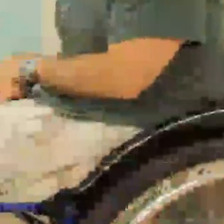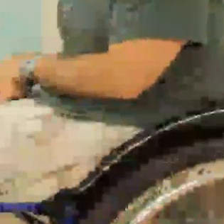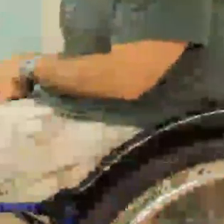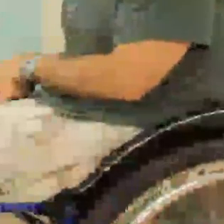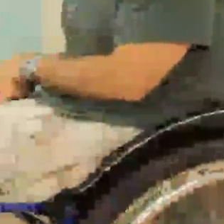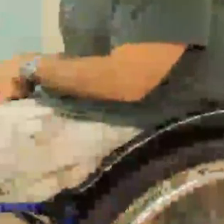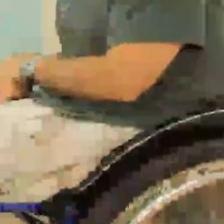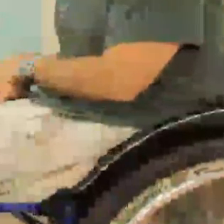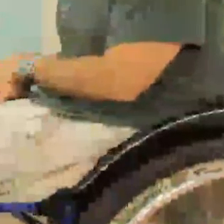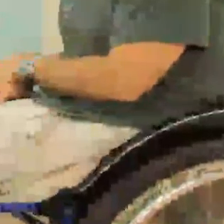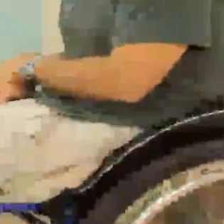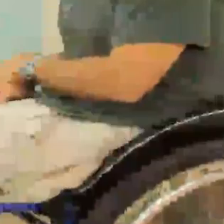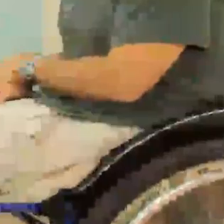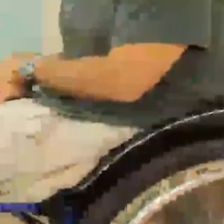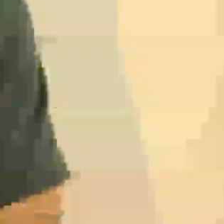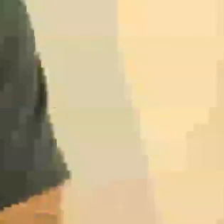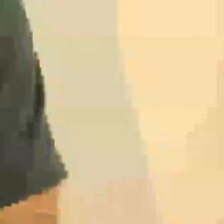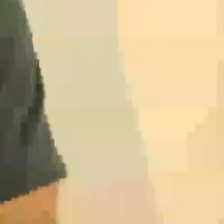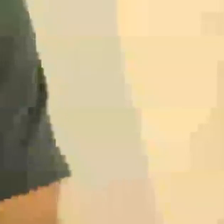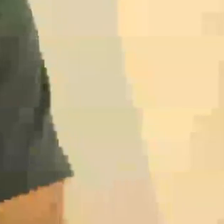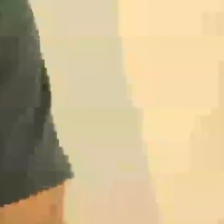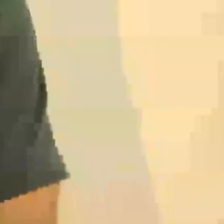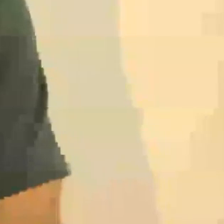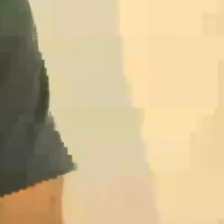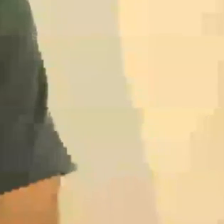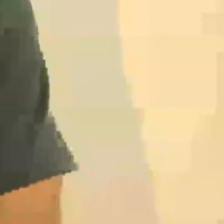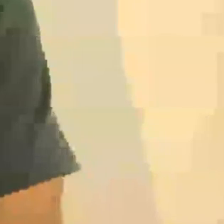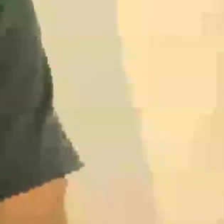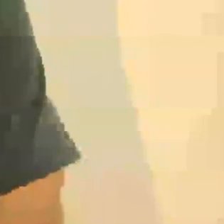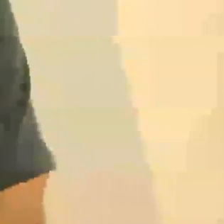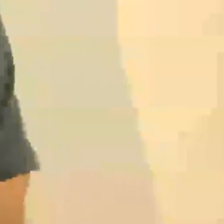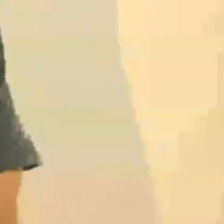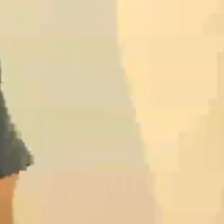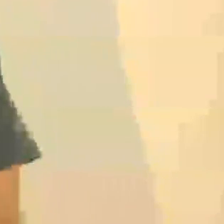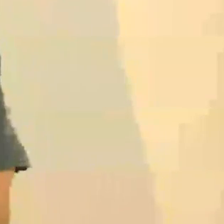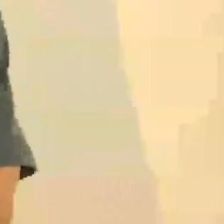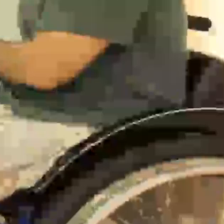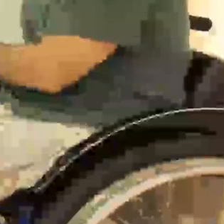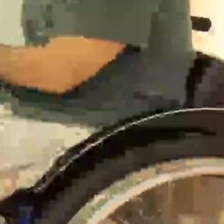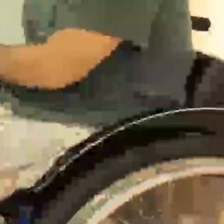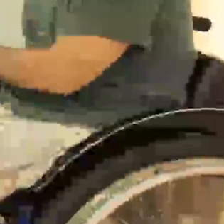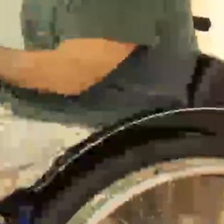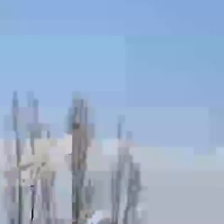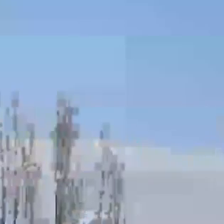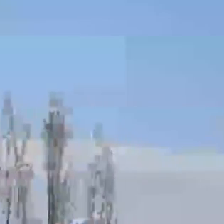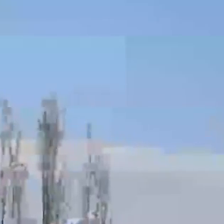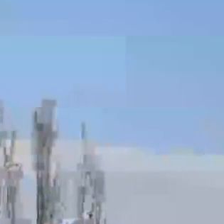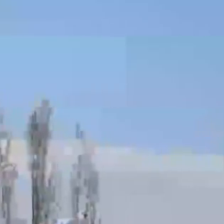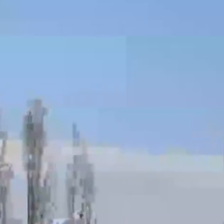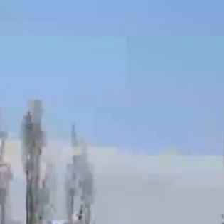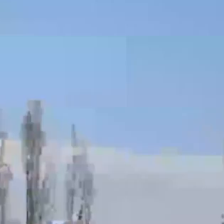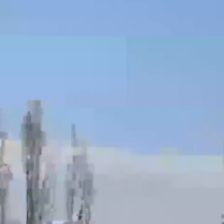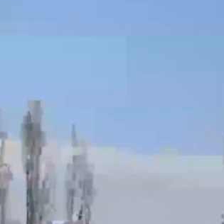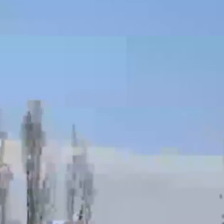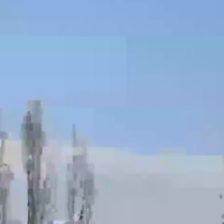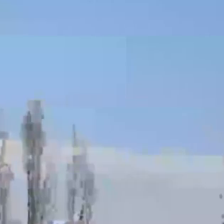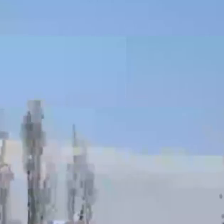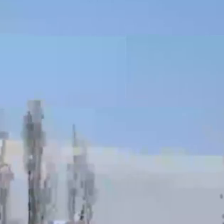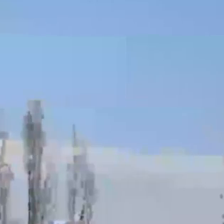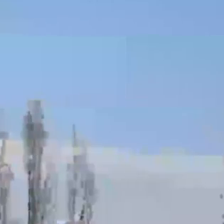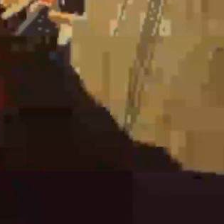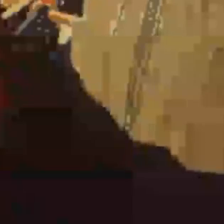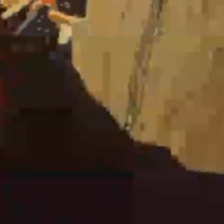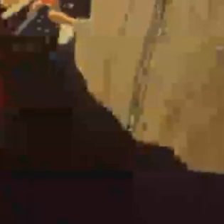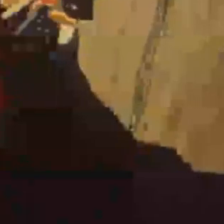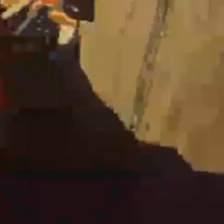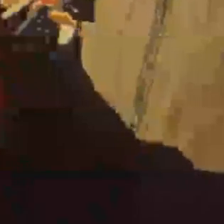balão, é isso? É, o balão, olha, o balão foi sinistro. Ai, vamos ver umas imagens também pra dar um roxinho. Balão colorido no